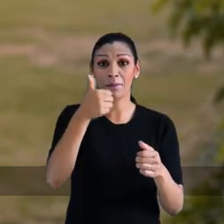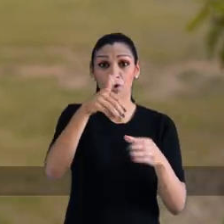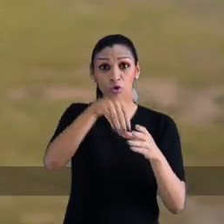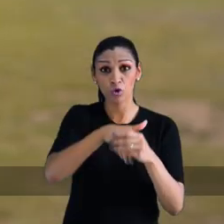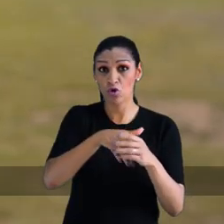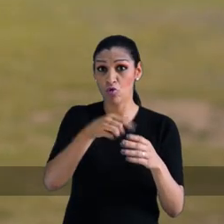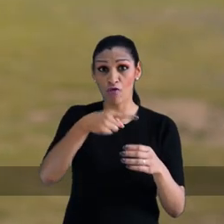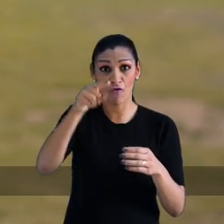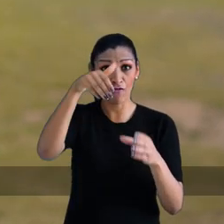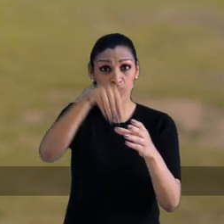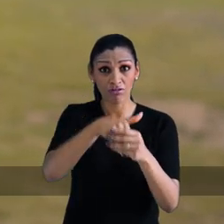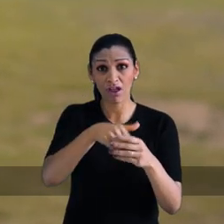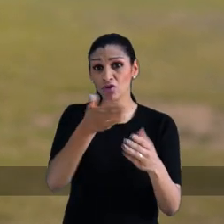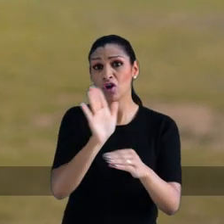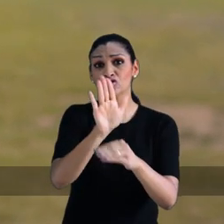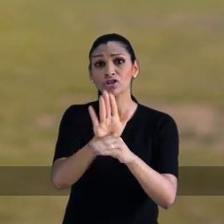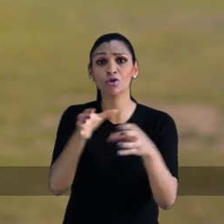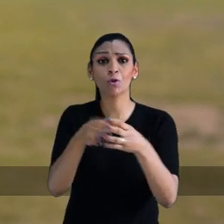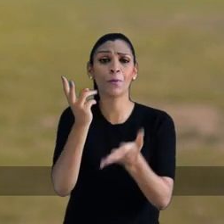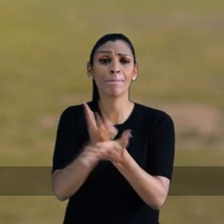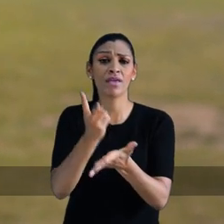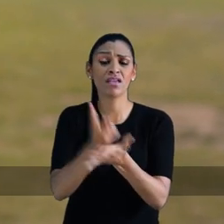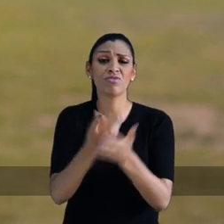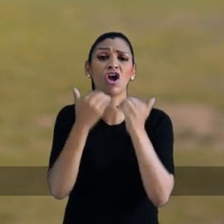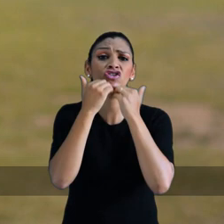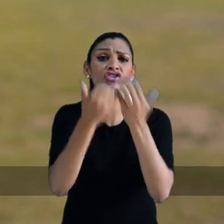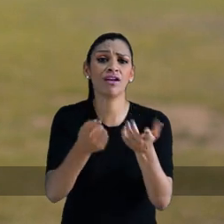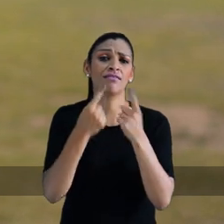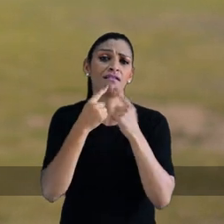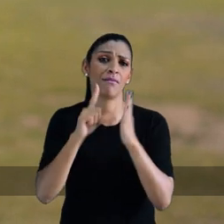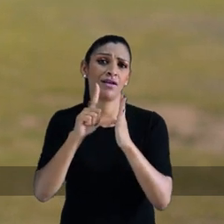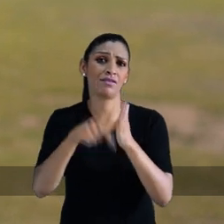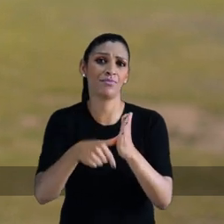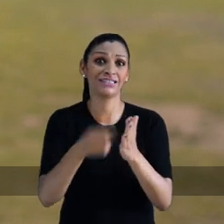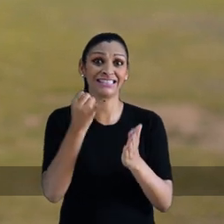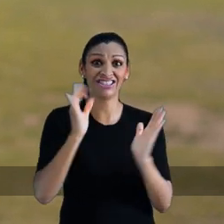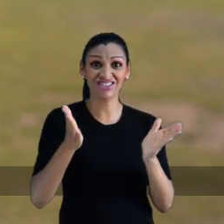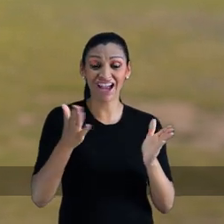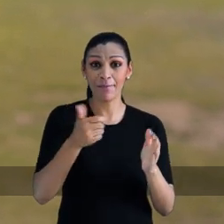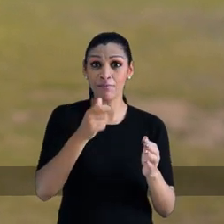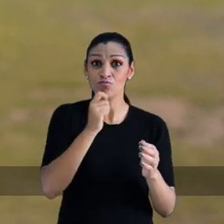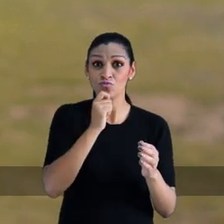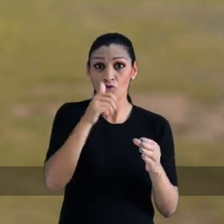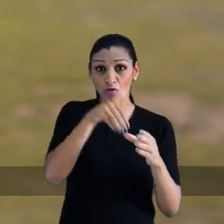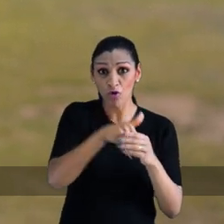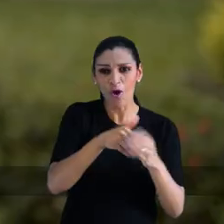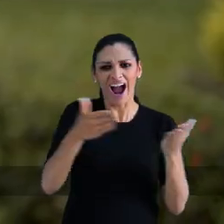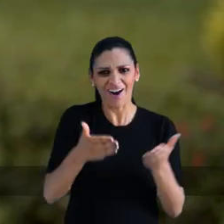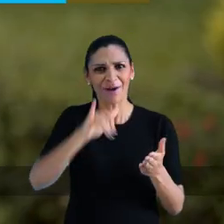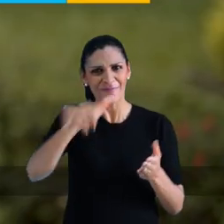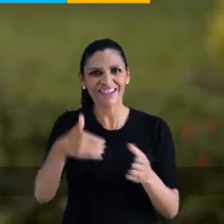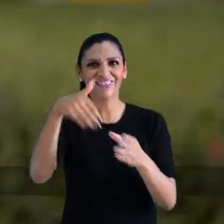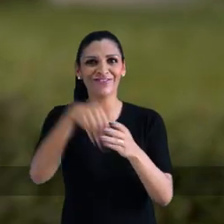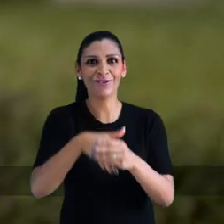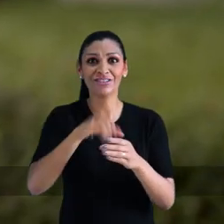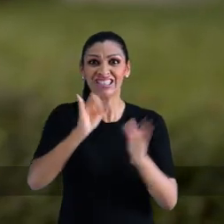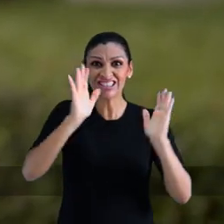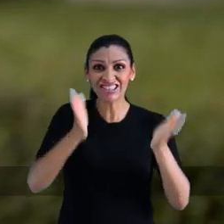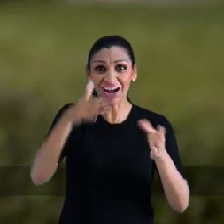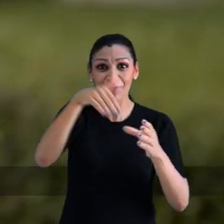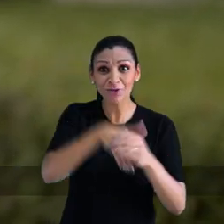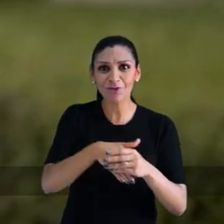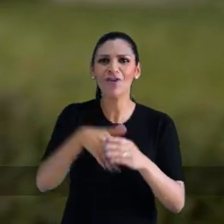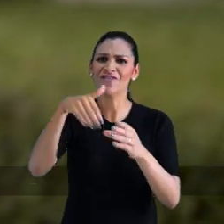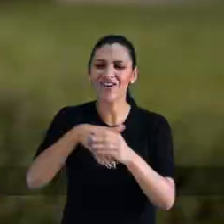Se tu quer mudar Porto Alegre e não foi votar no primeiro turno, tu tá ajudando os mesmos de sempre. Aí não adianta reclamar depois. Se não votou no primeiro